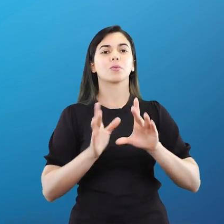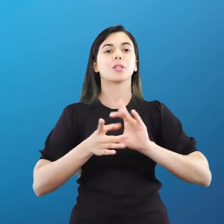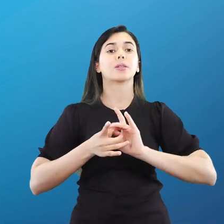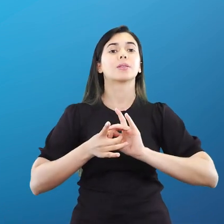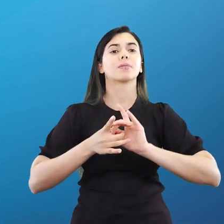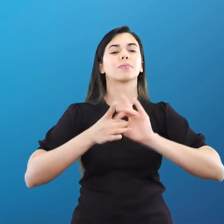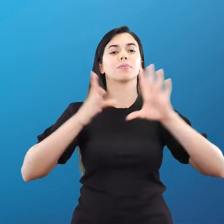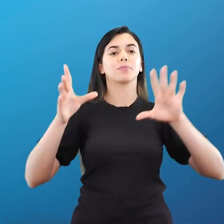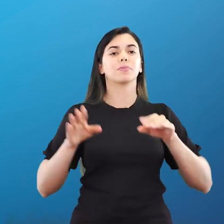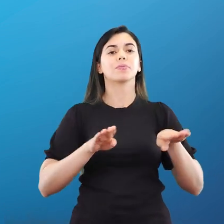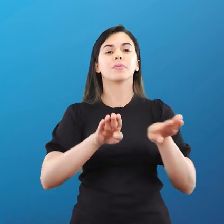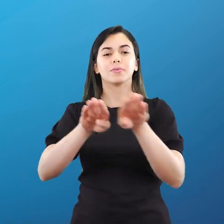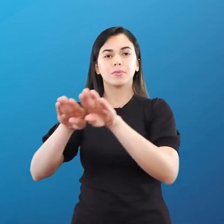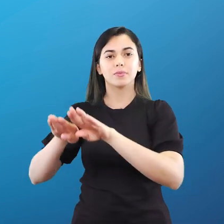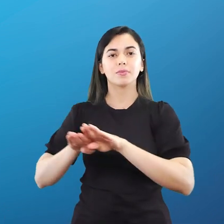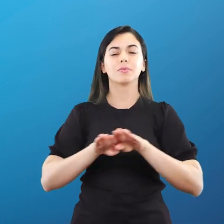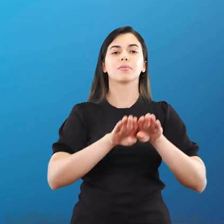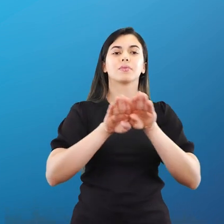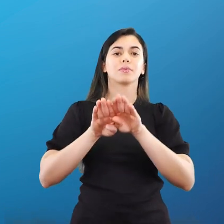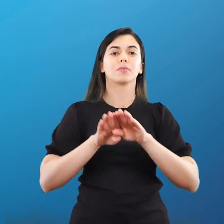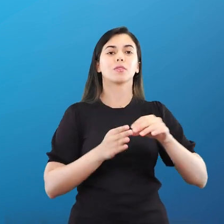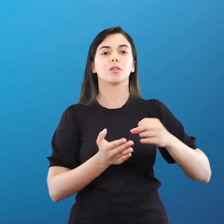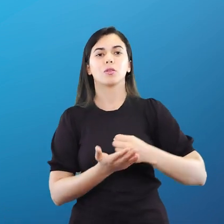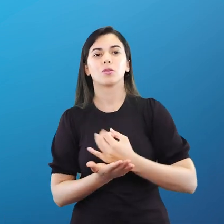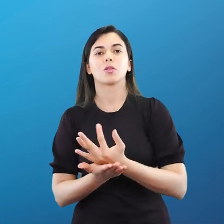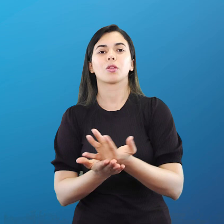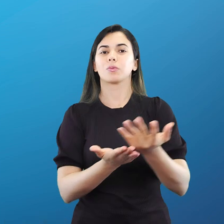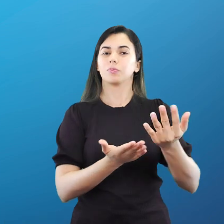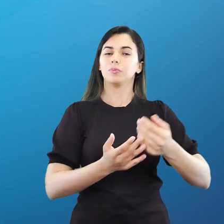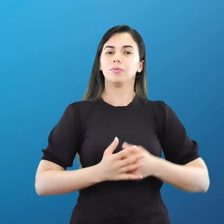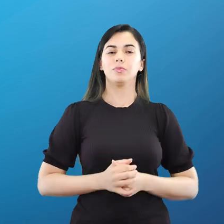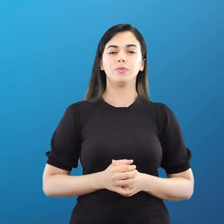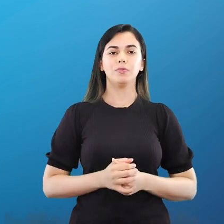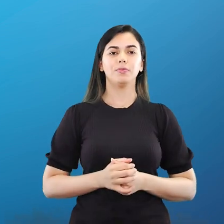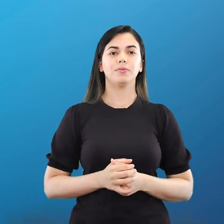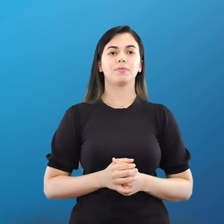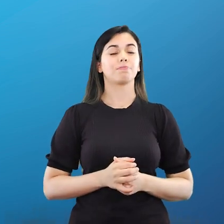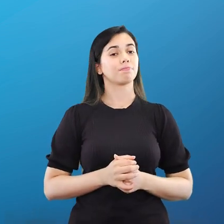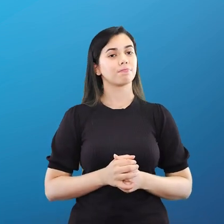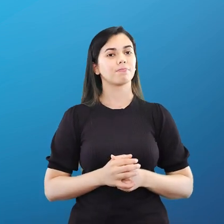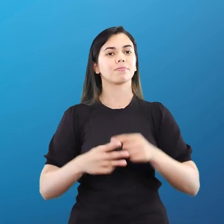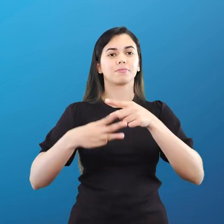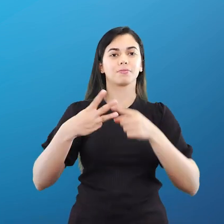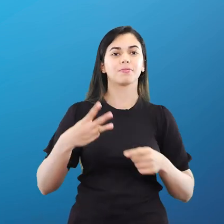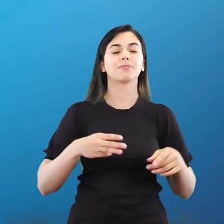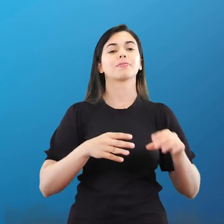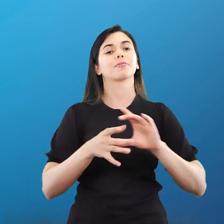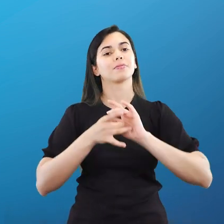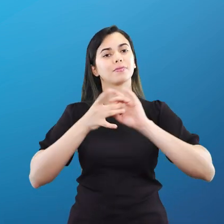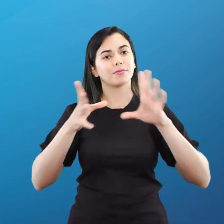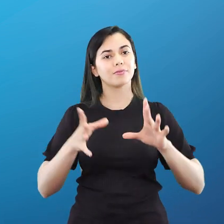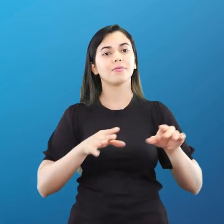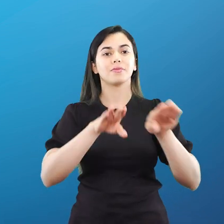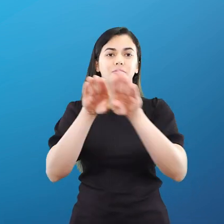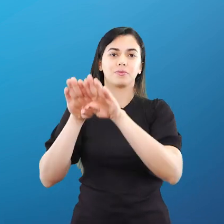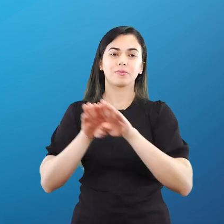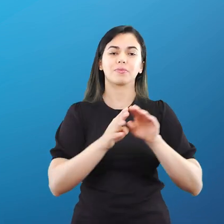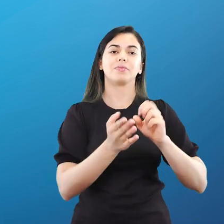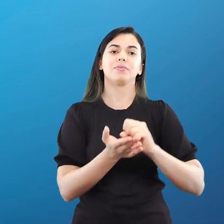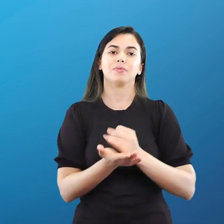liberté, égalité, fraternité. Liberdade, igualdade e fraternidade. Então, eles